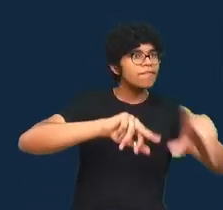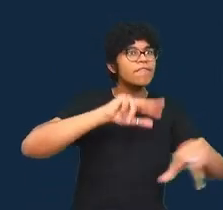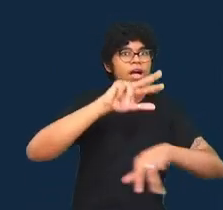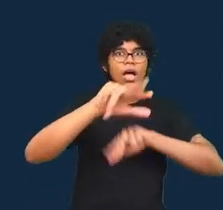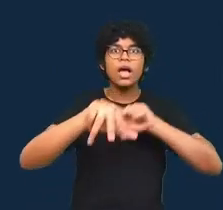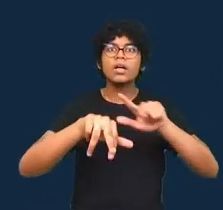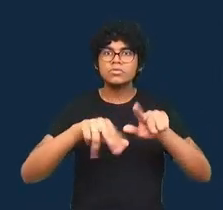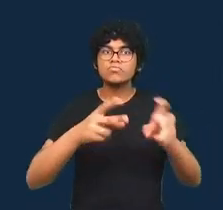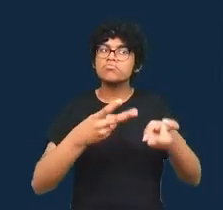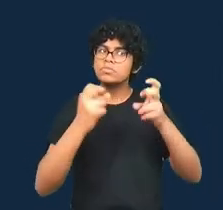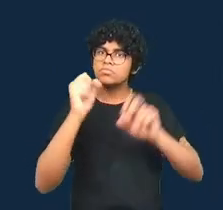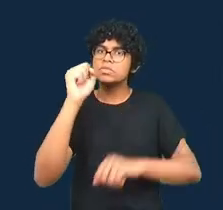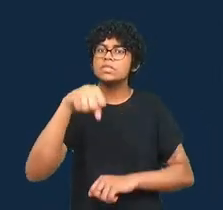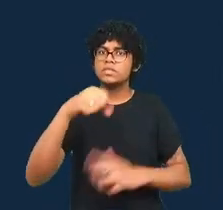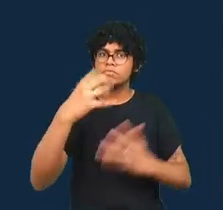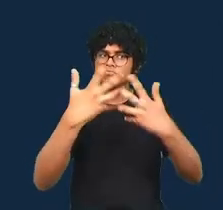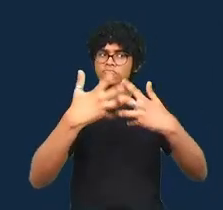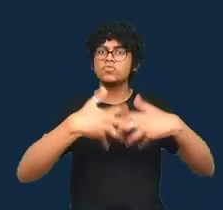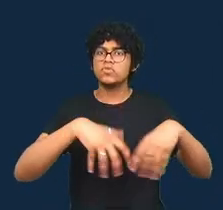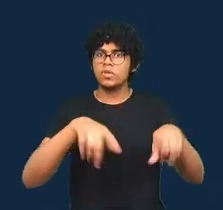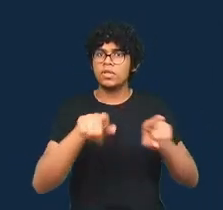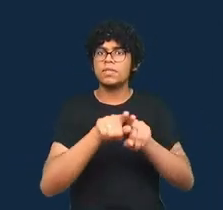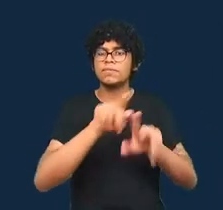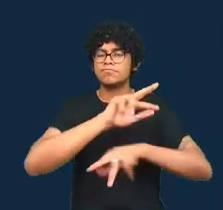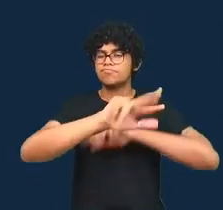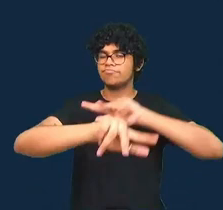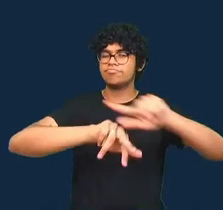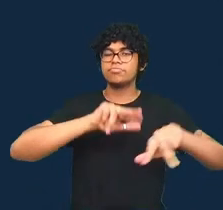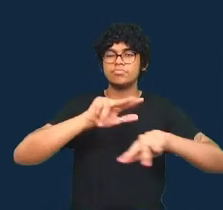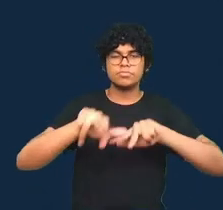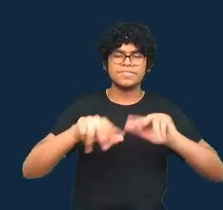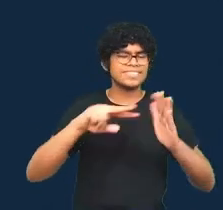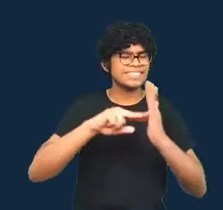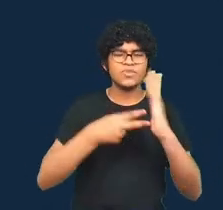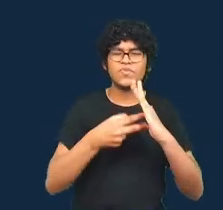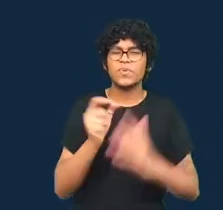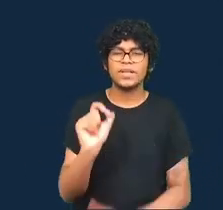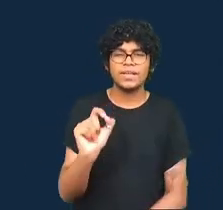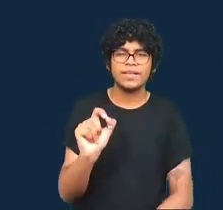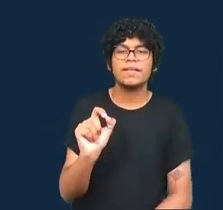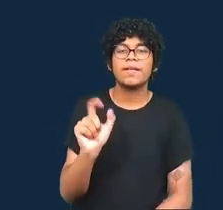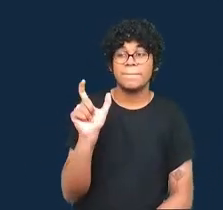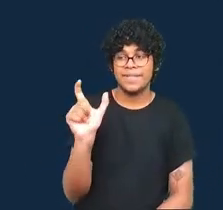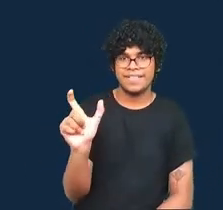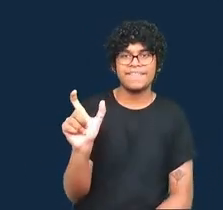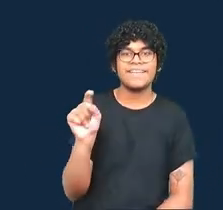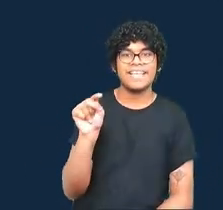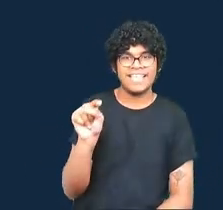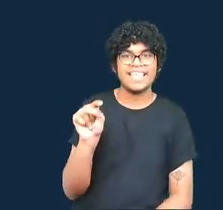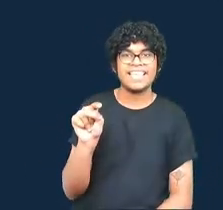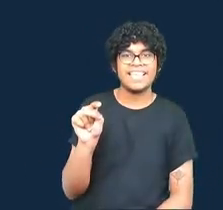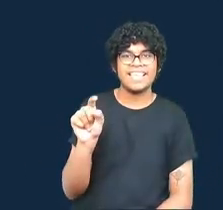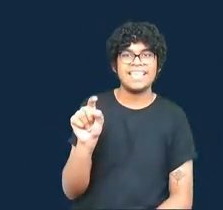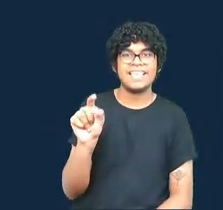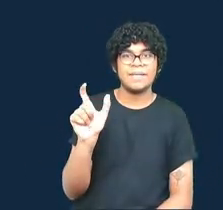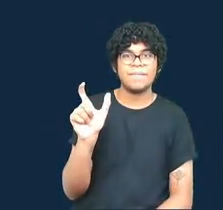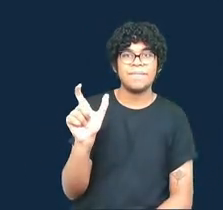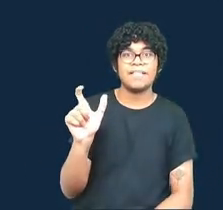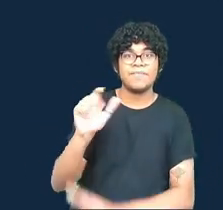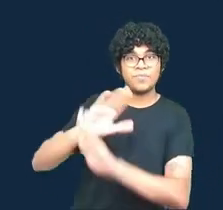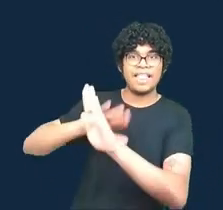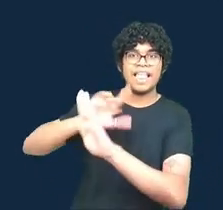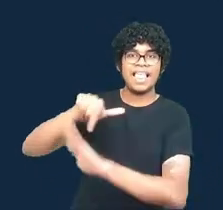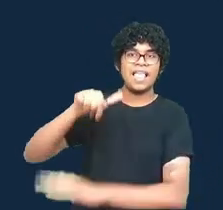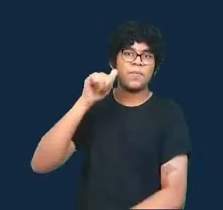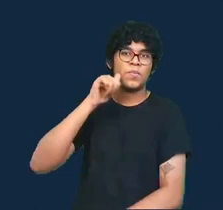localizados ou situados o que que isso significa? O termo vem do trabalho da pesquisadora feminista dona